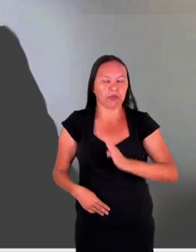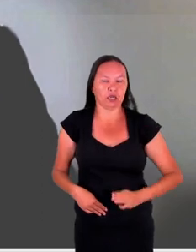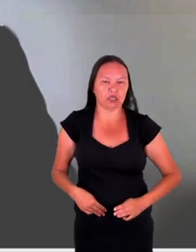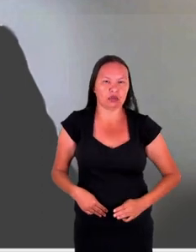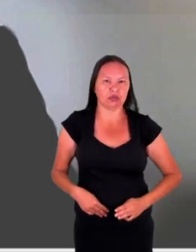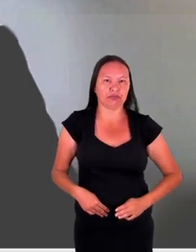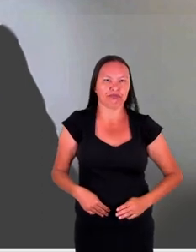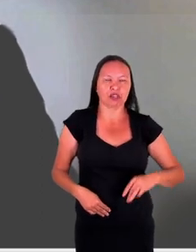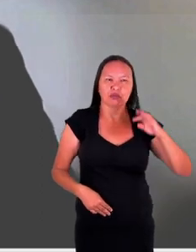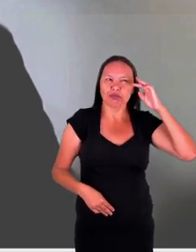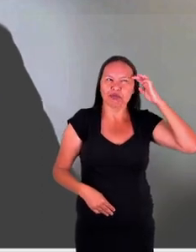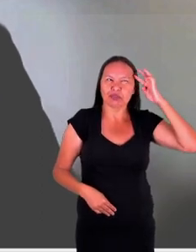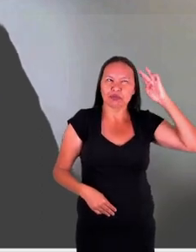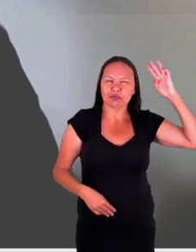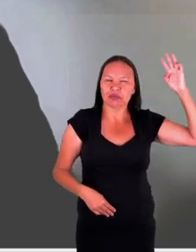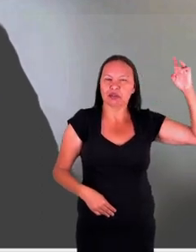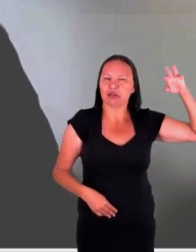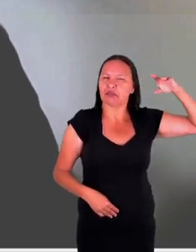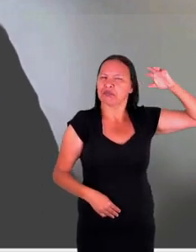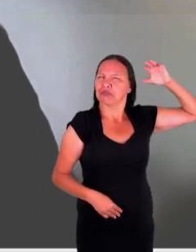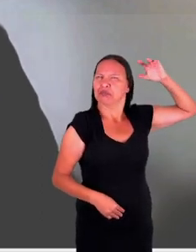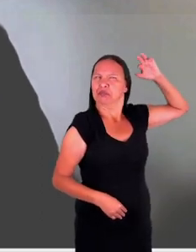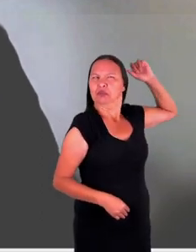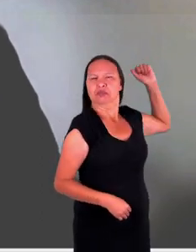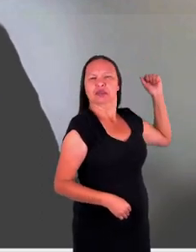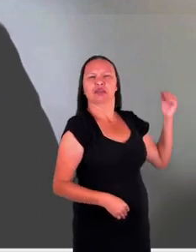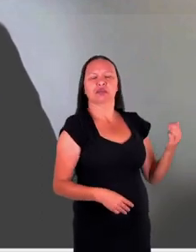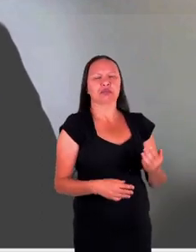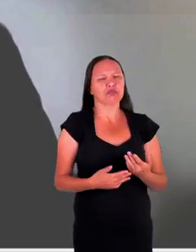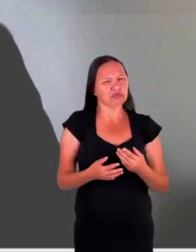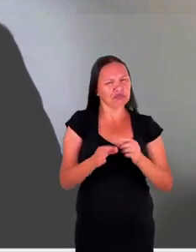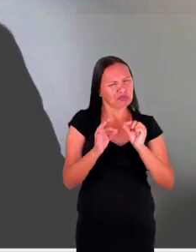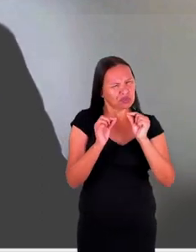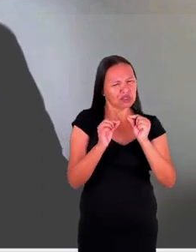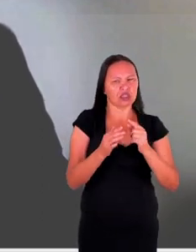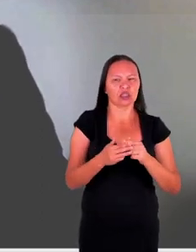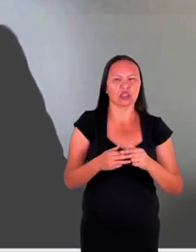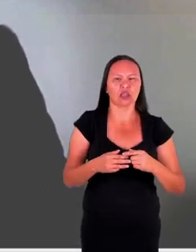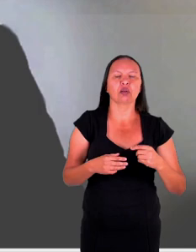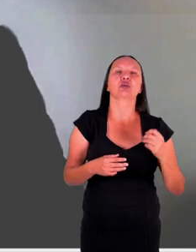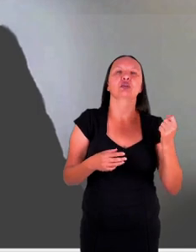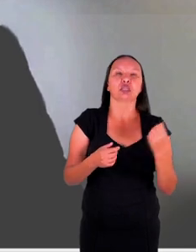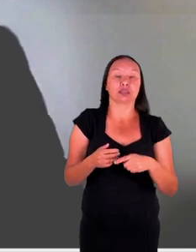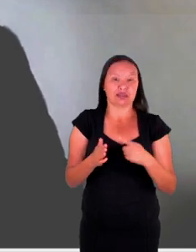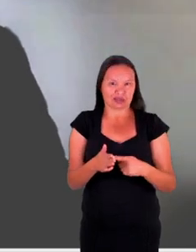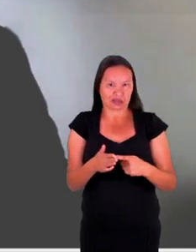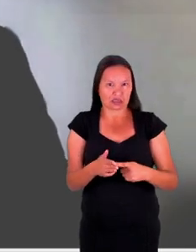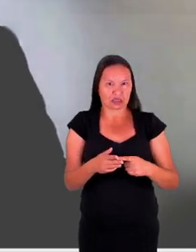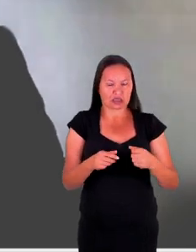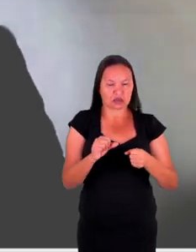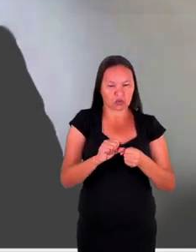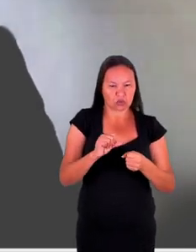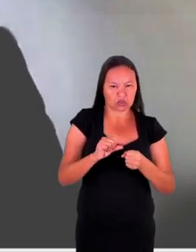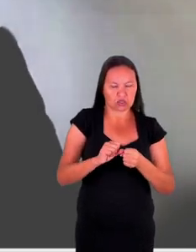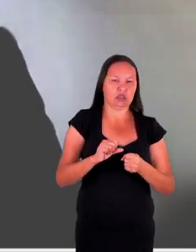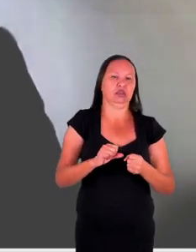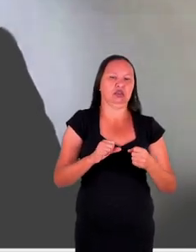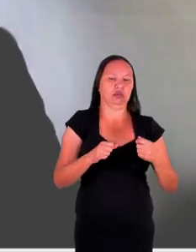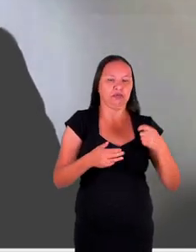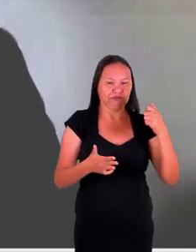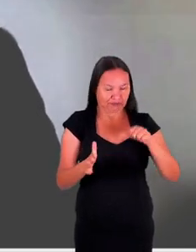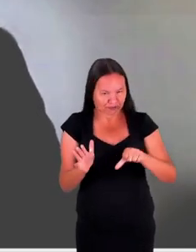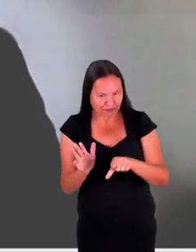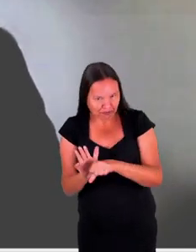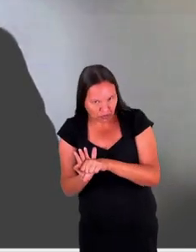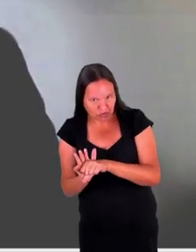memória aqui, esse resgate muito simples, porque esses atos são seguidamente internalizados